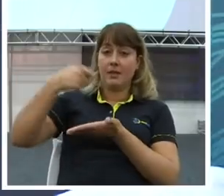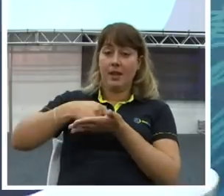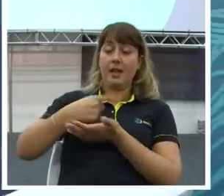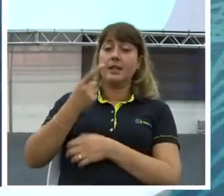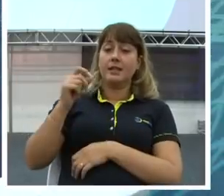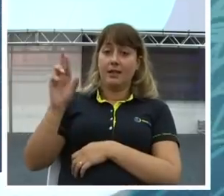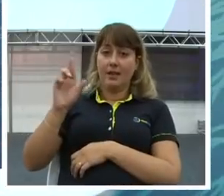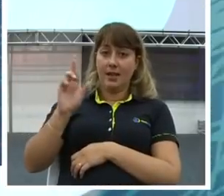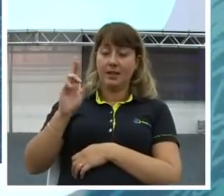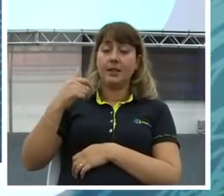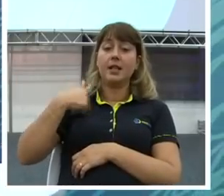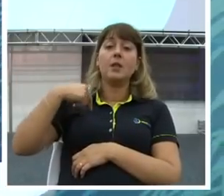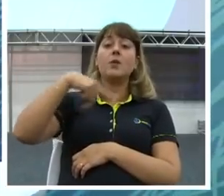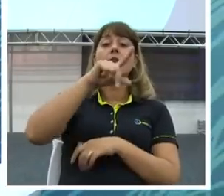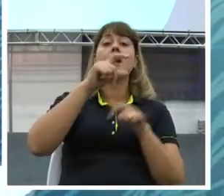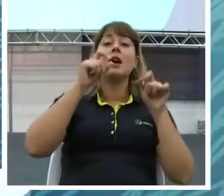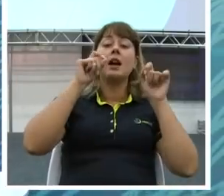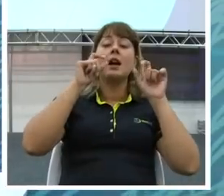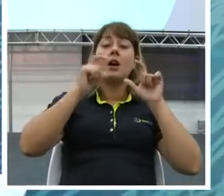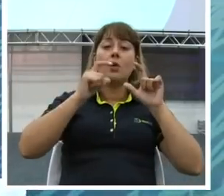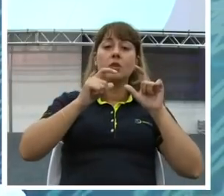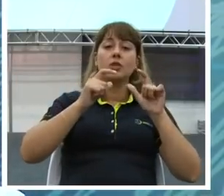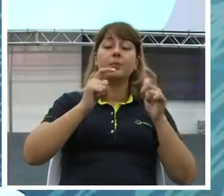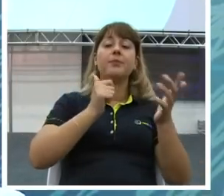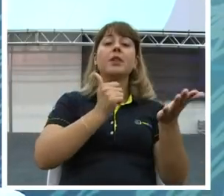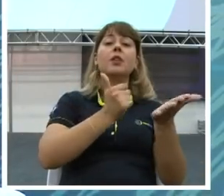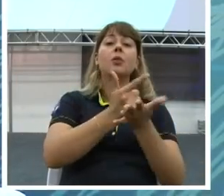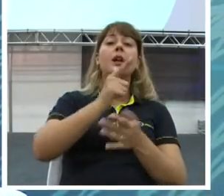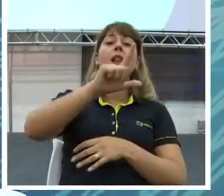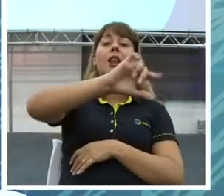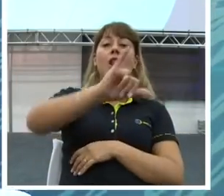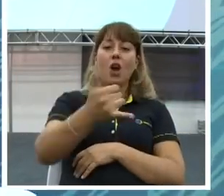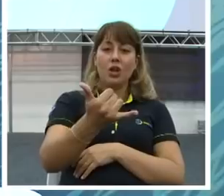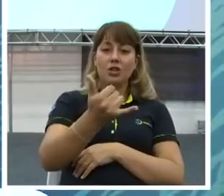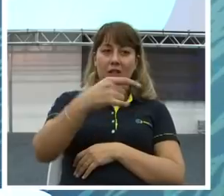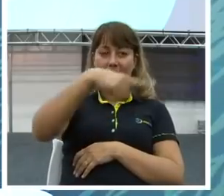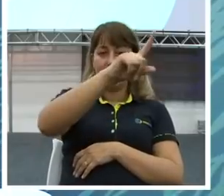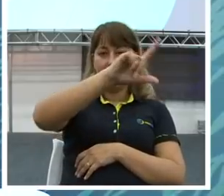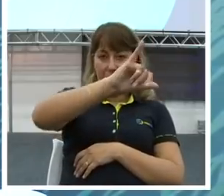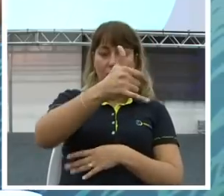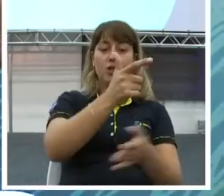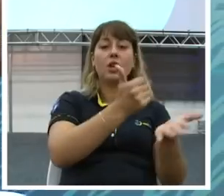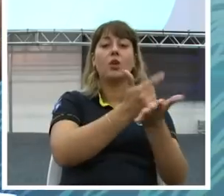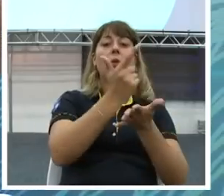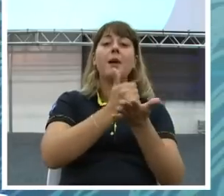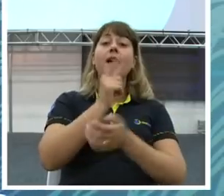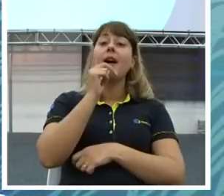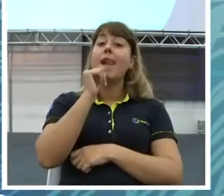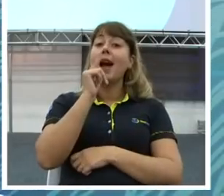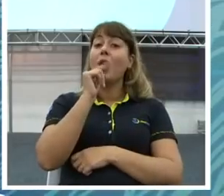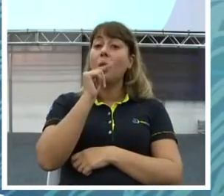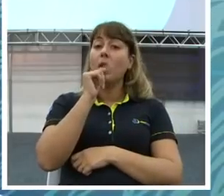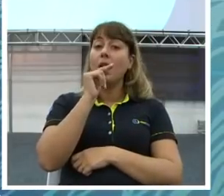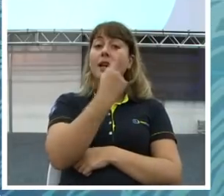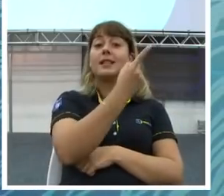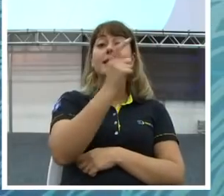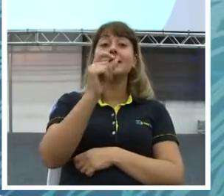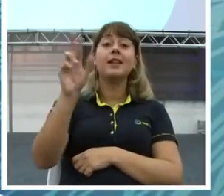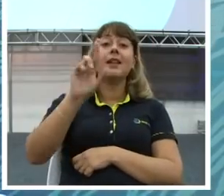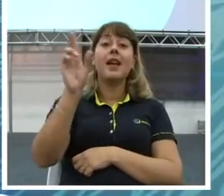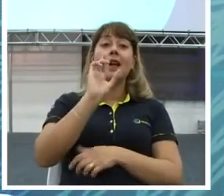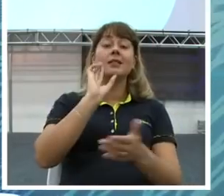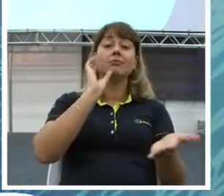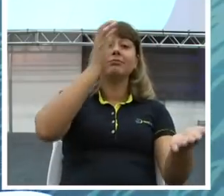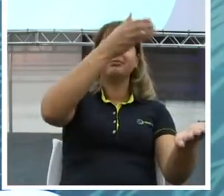Eu iria ali na loja, ia comprar cem reais em água, ia pegar, ia vender a água no sinal, ia